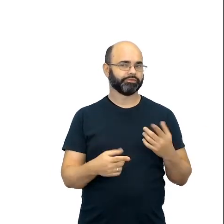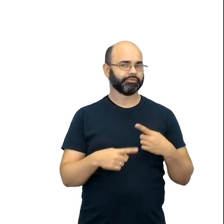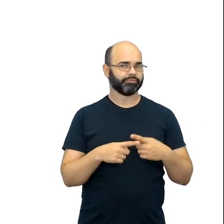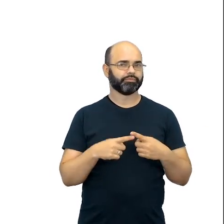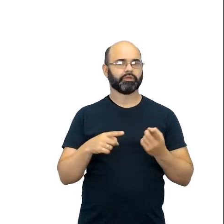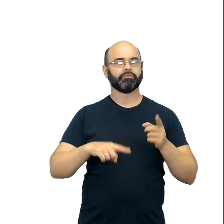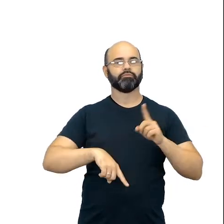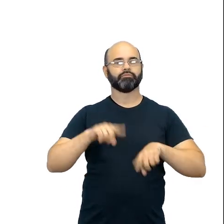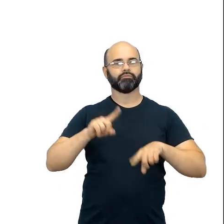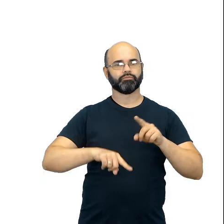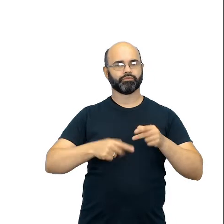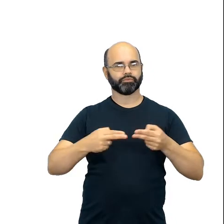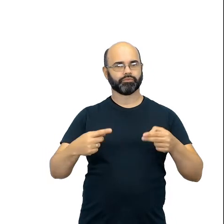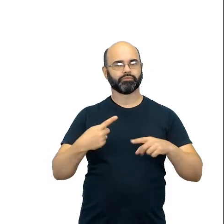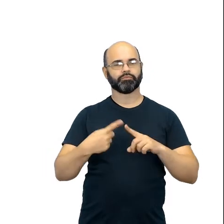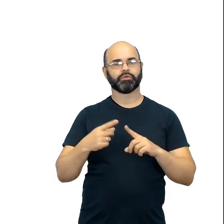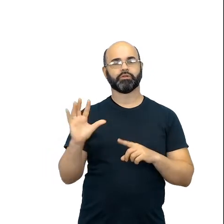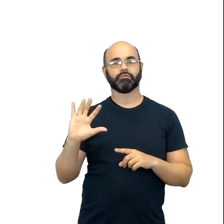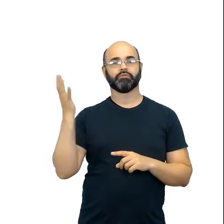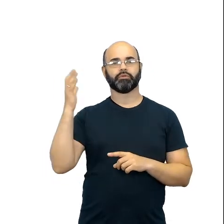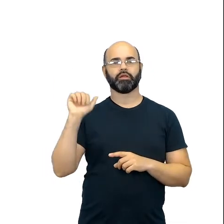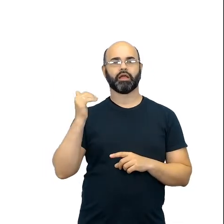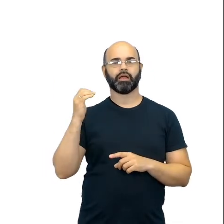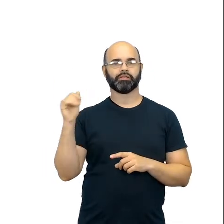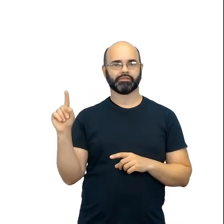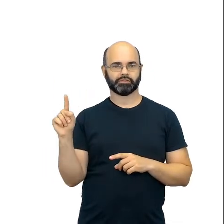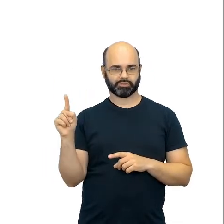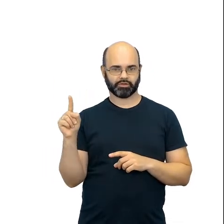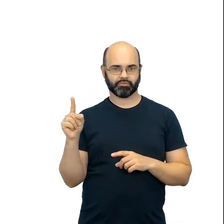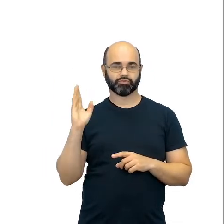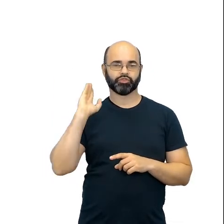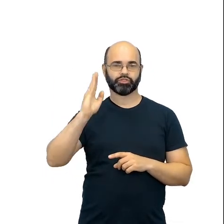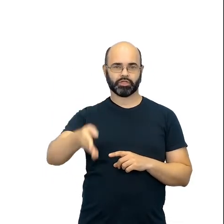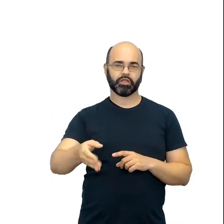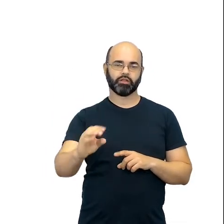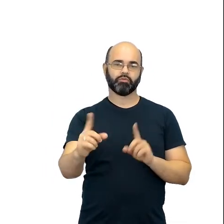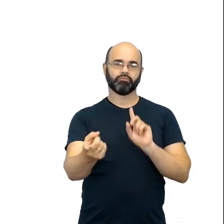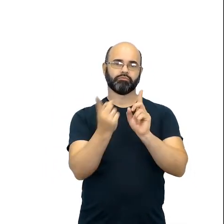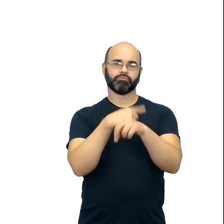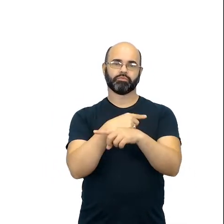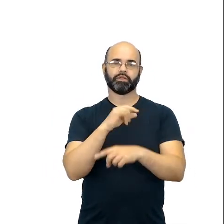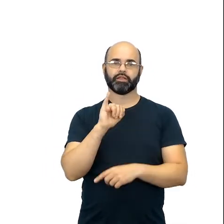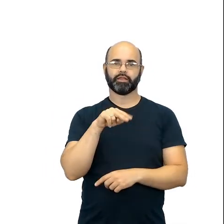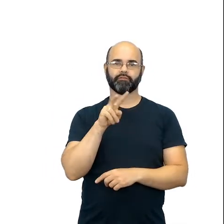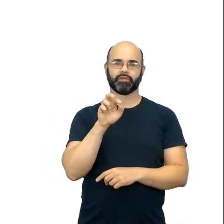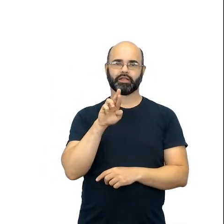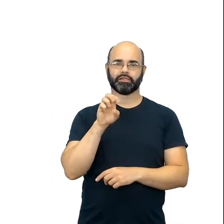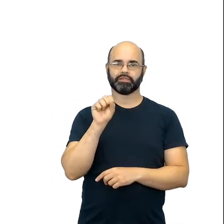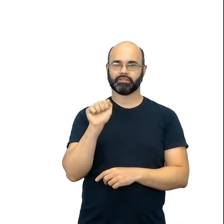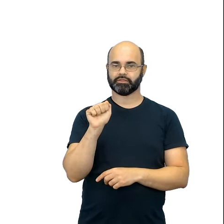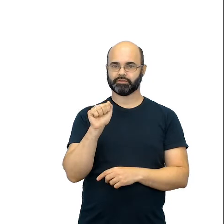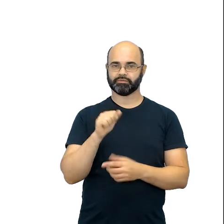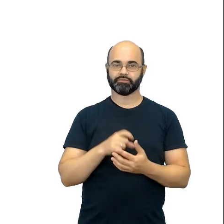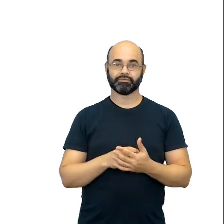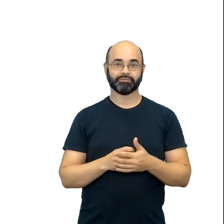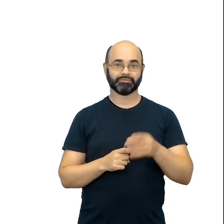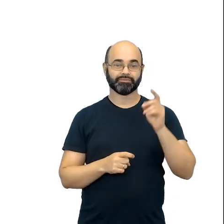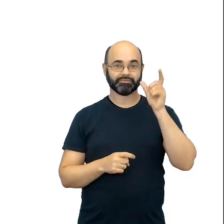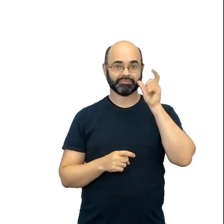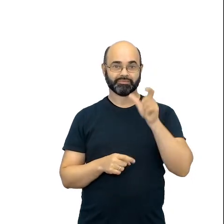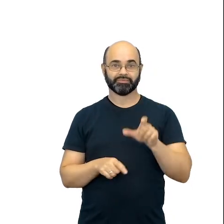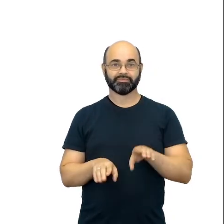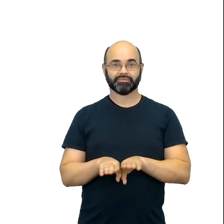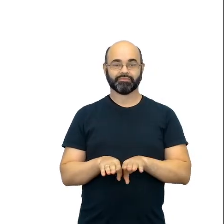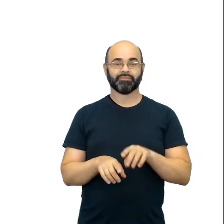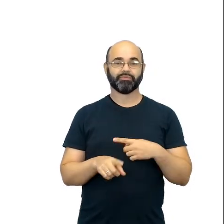né? Da reação direta e inversa. E o mais legal ainda é que quando ele fala por que a cor vai e